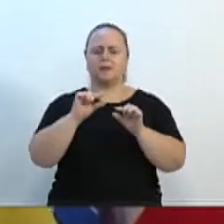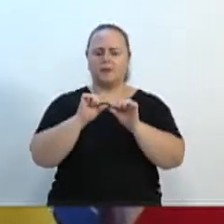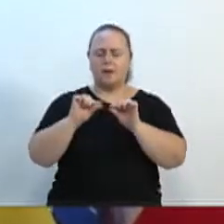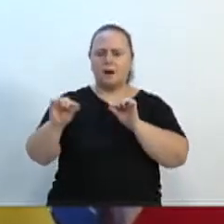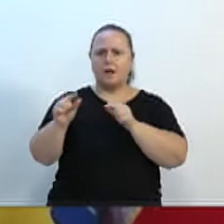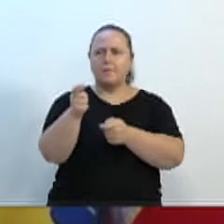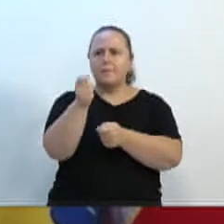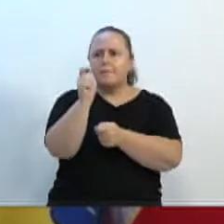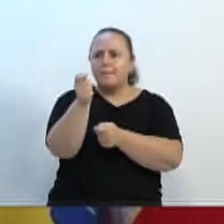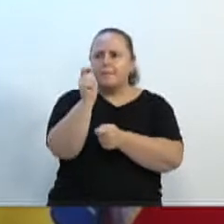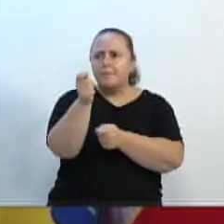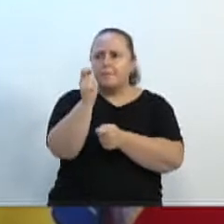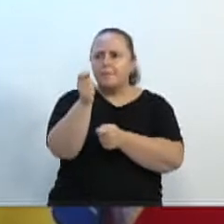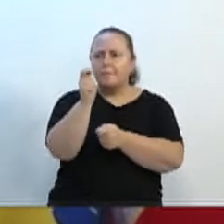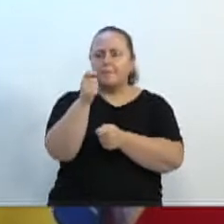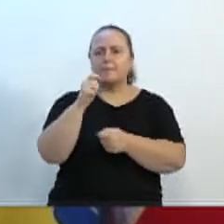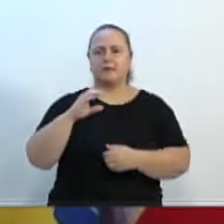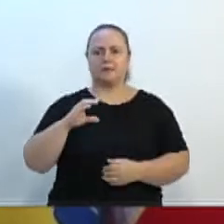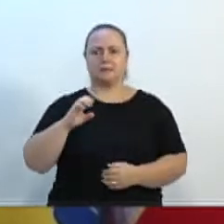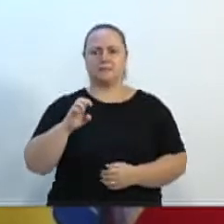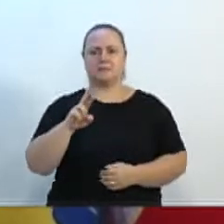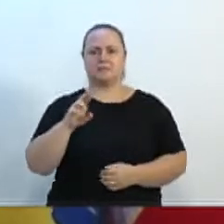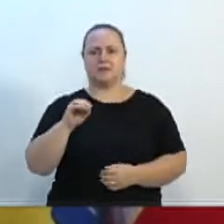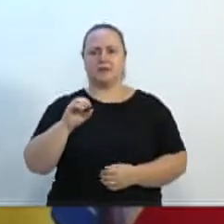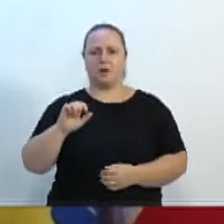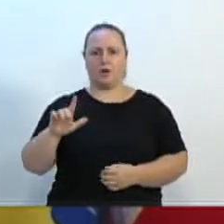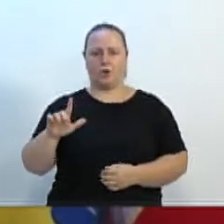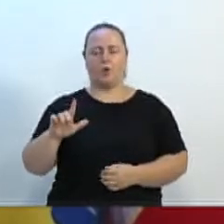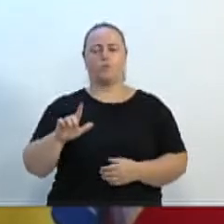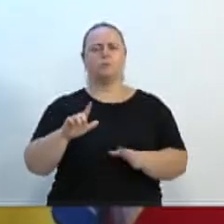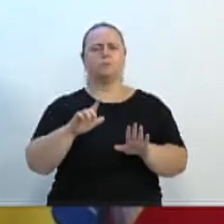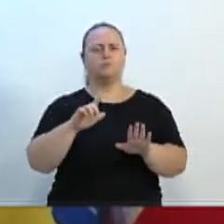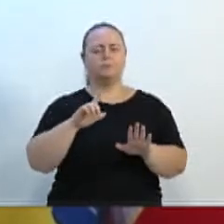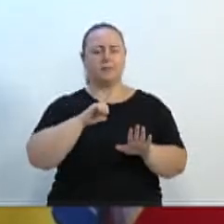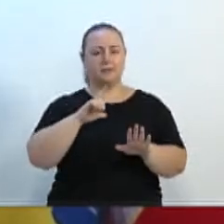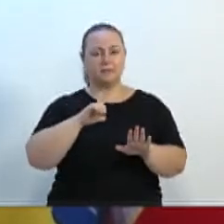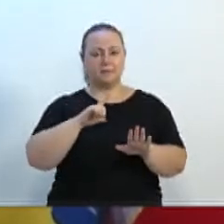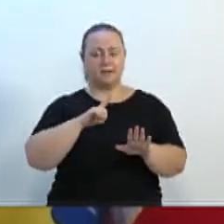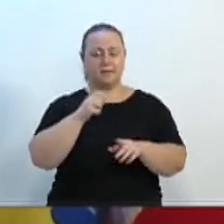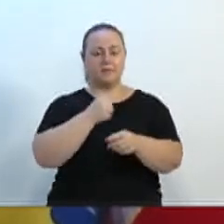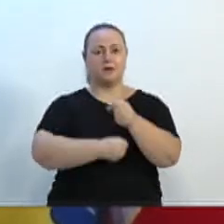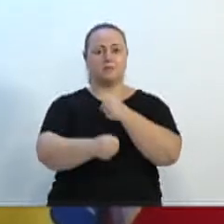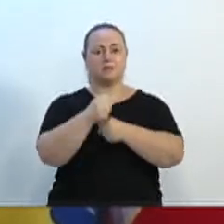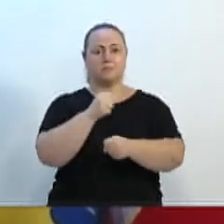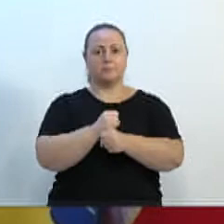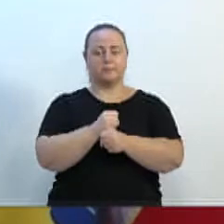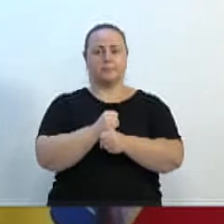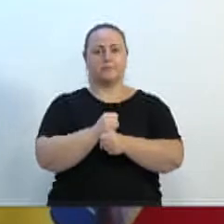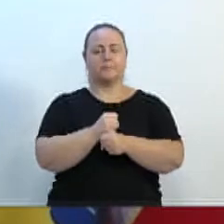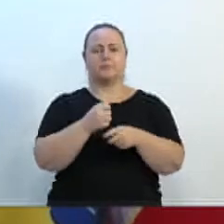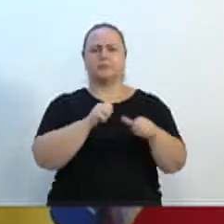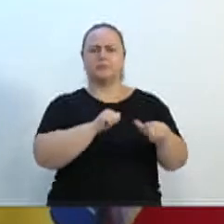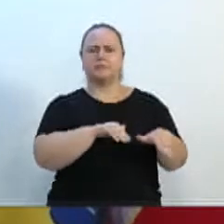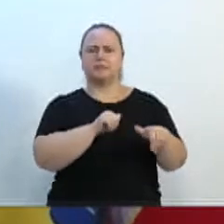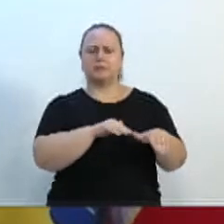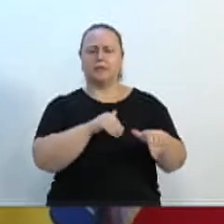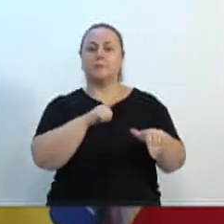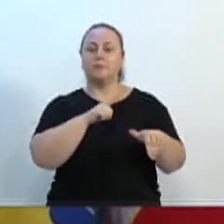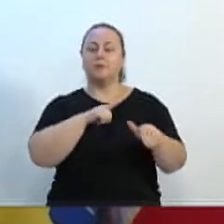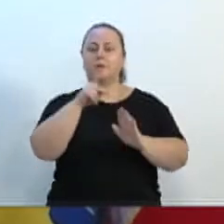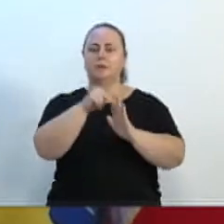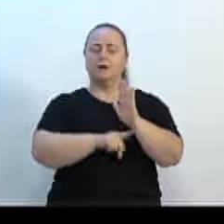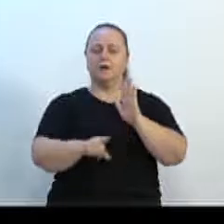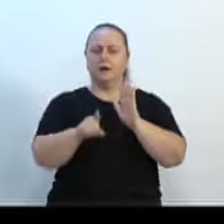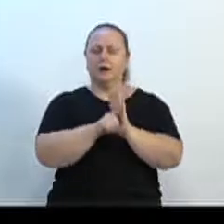Pessoal, eu trouxe no dia 5 de setembro nessa casa um projeto de lei, que me causa estranheza o fato que parou lá